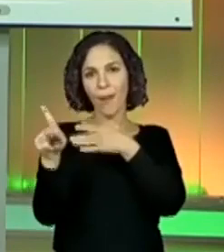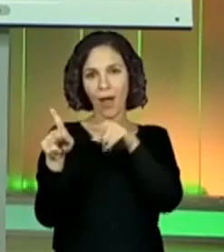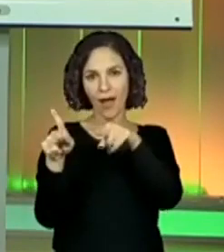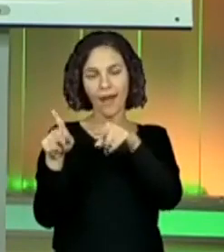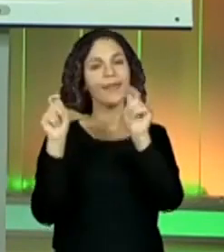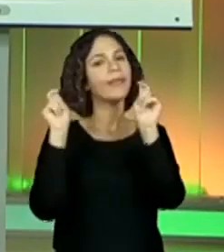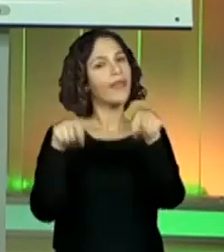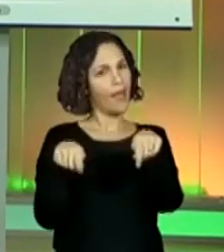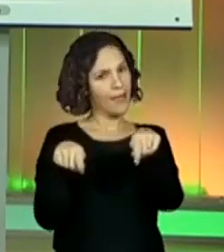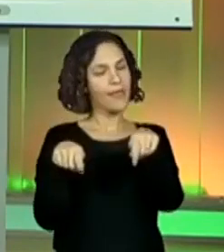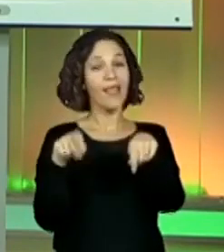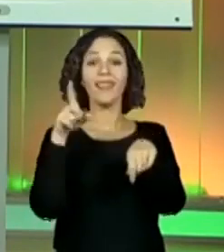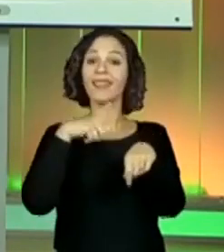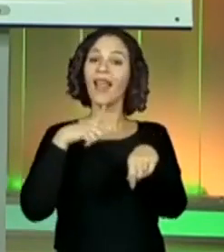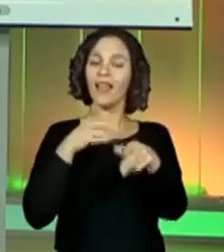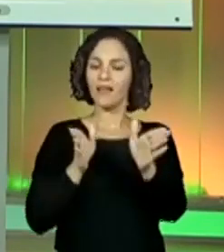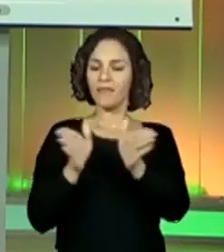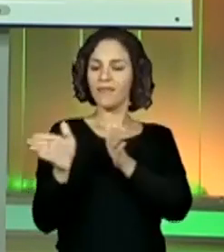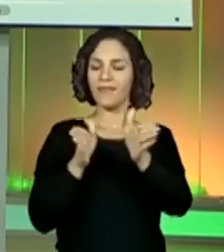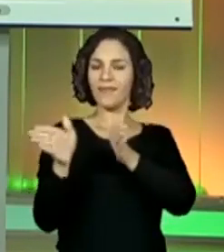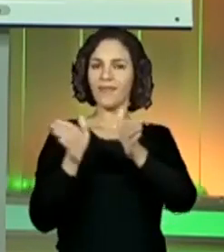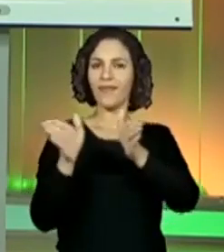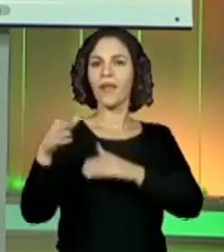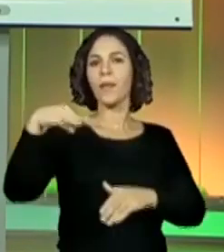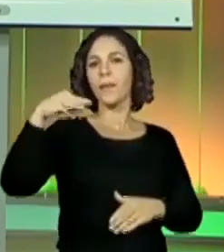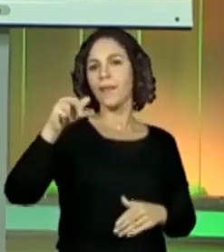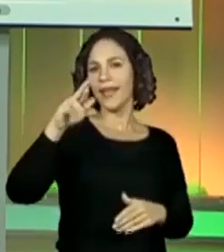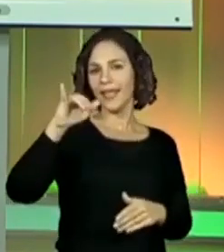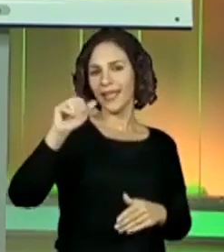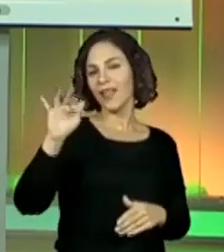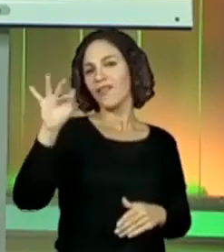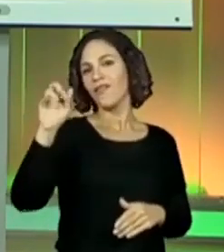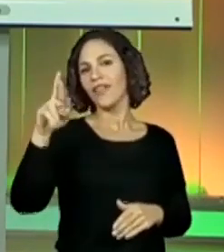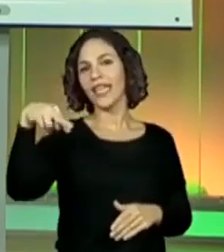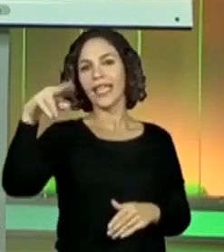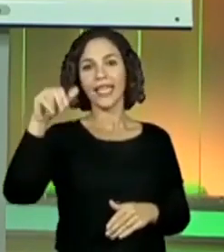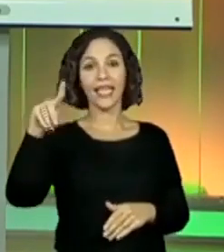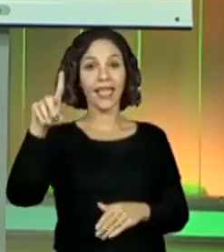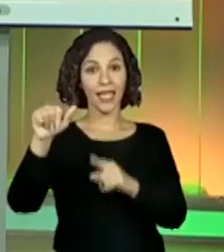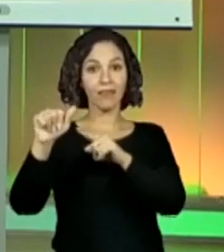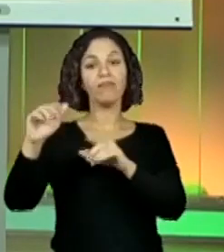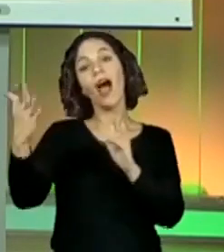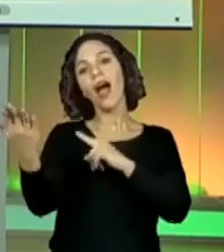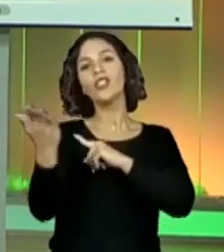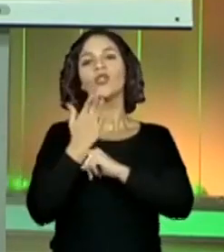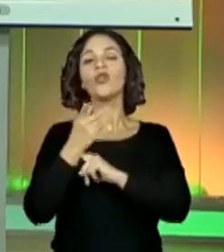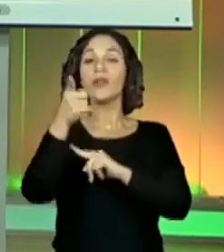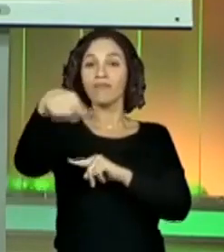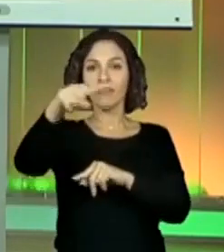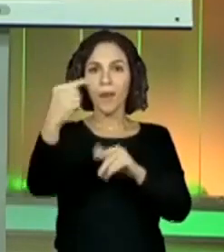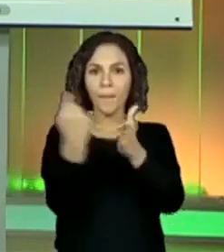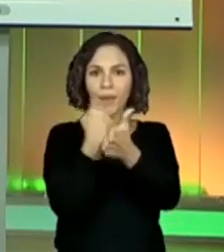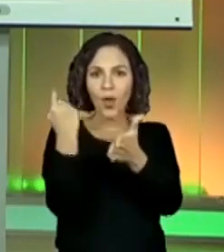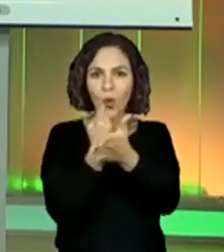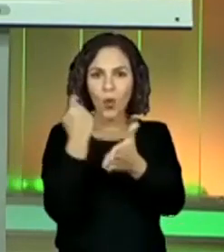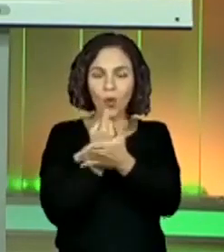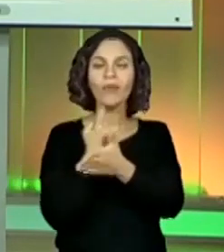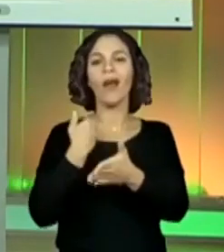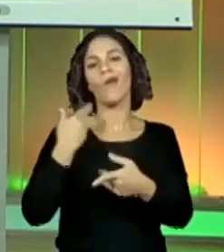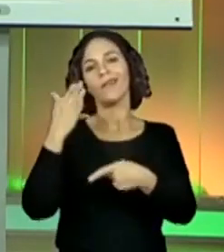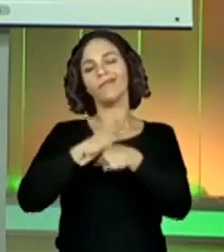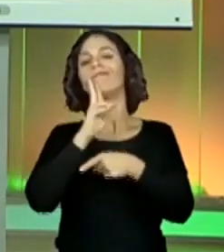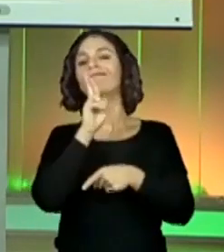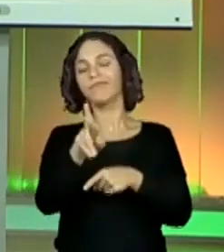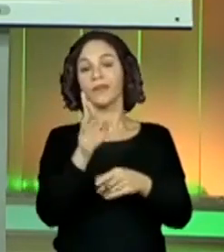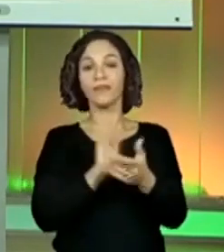Fernanda, moderadora, que está mandando todas as perguntinhas de vocês aqui para mim. E aqui, o Lucas disse que